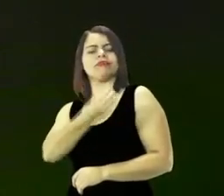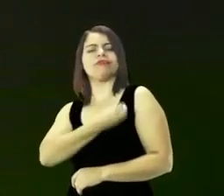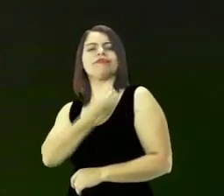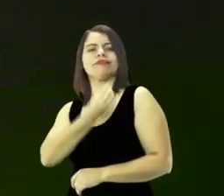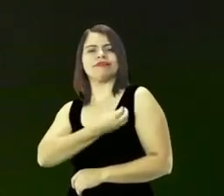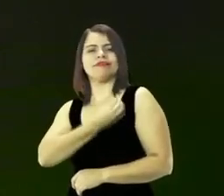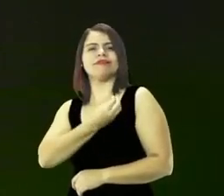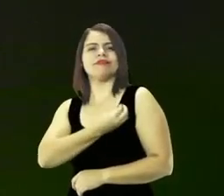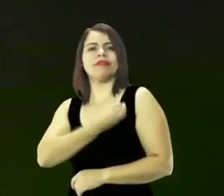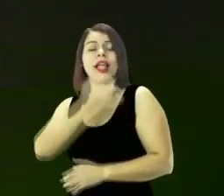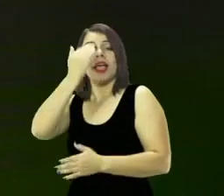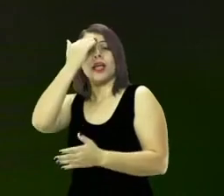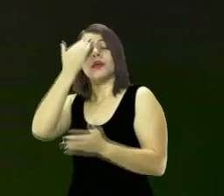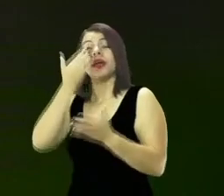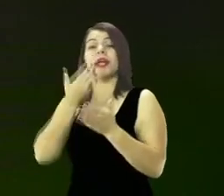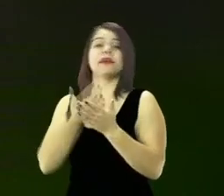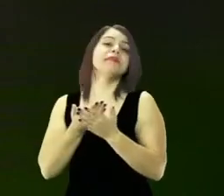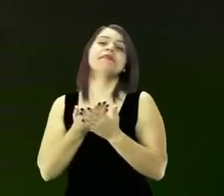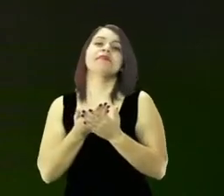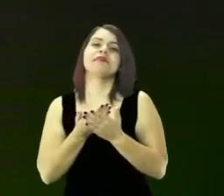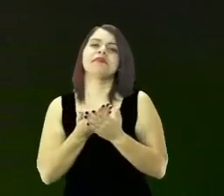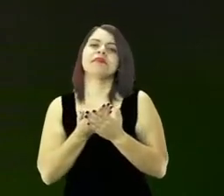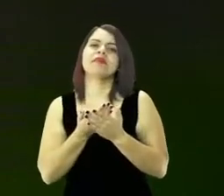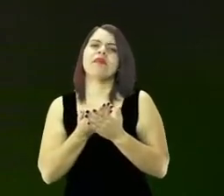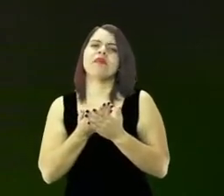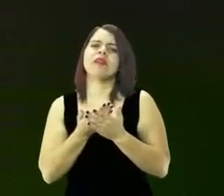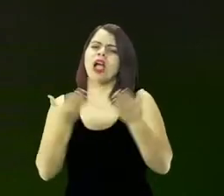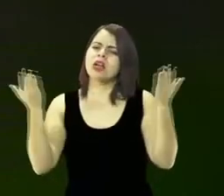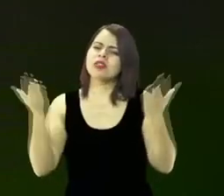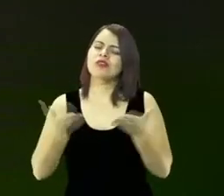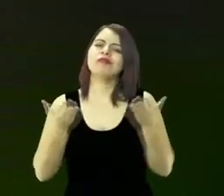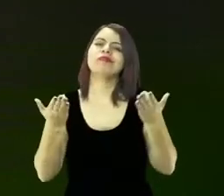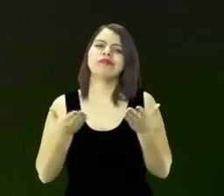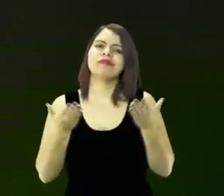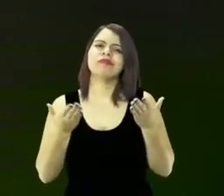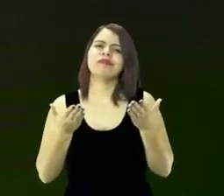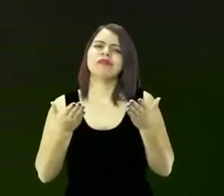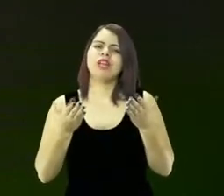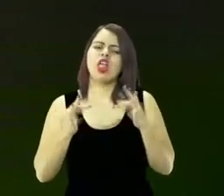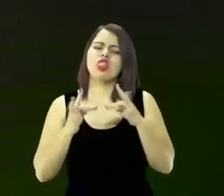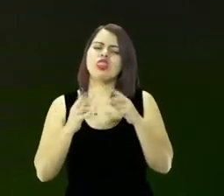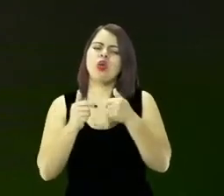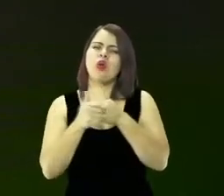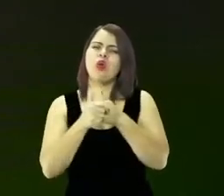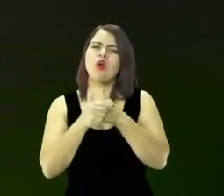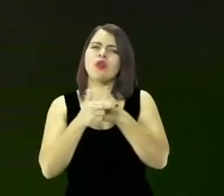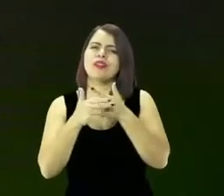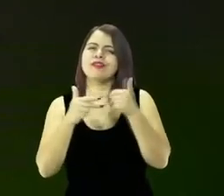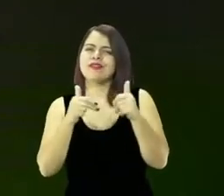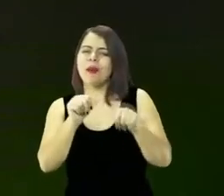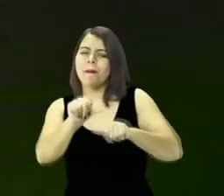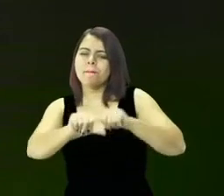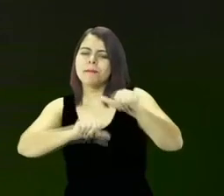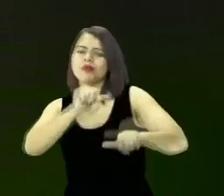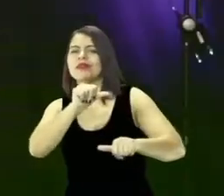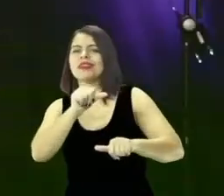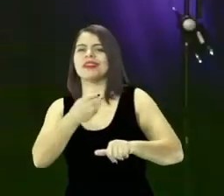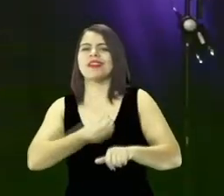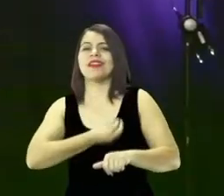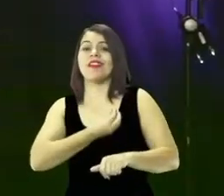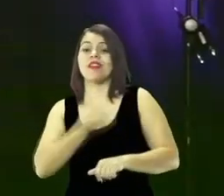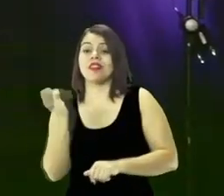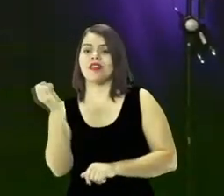diga e eu creio que a partir de hoje tudo se fez novo em minha vida